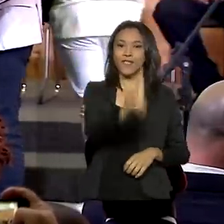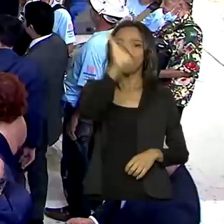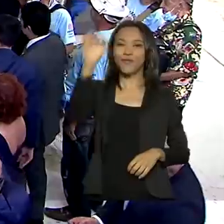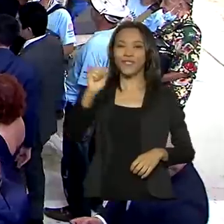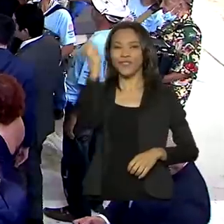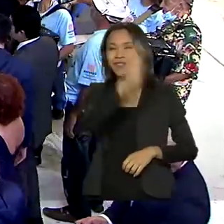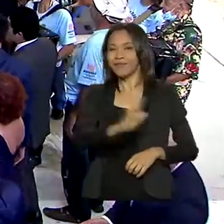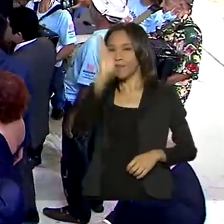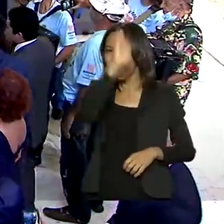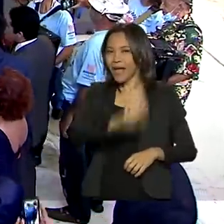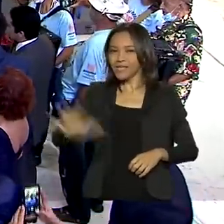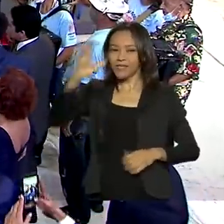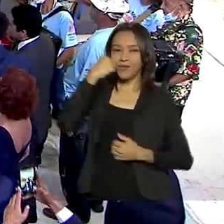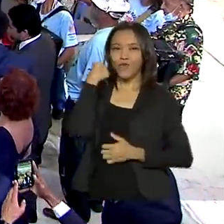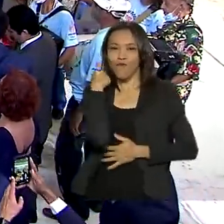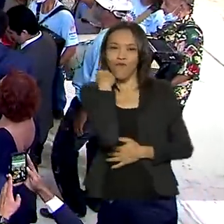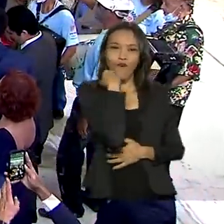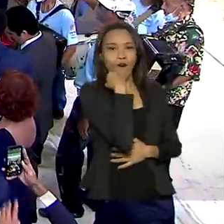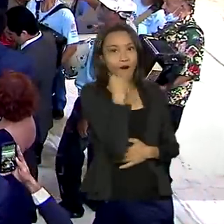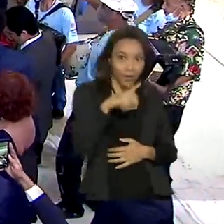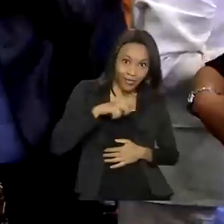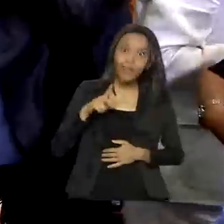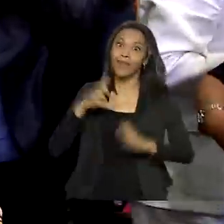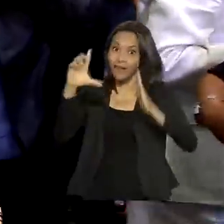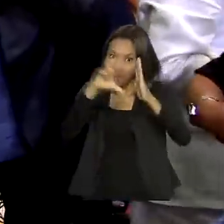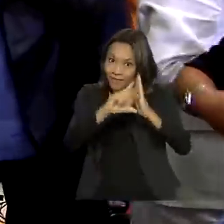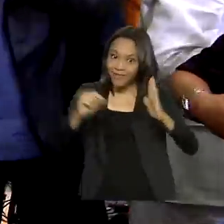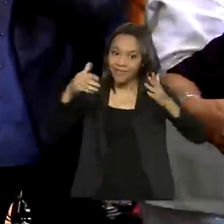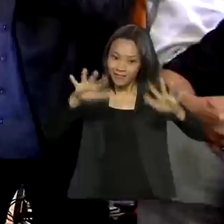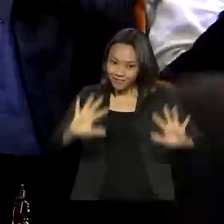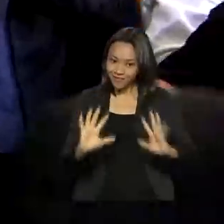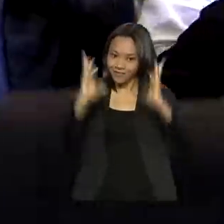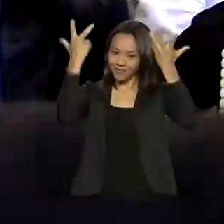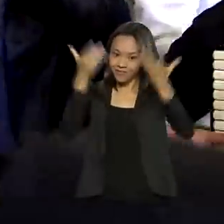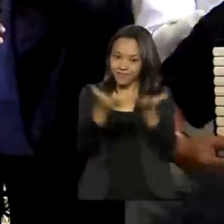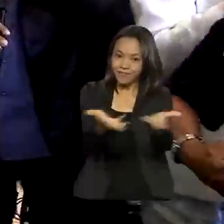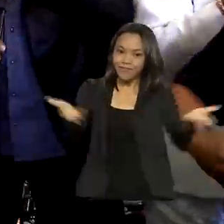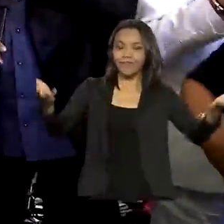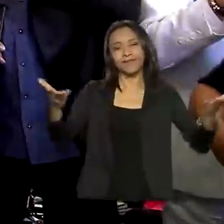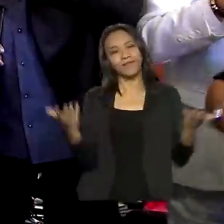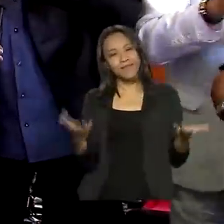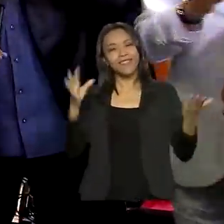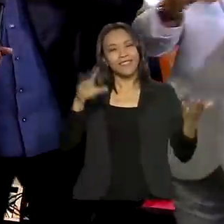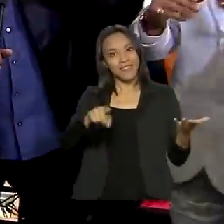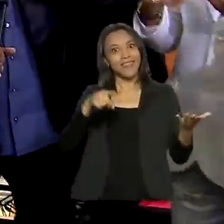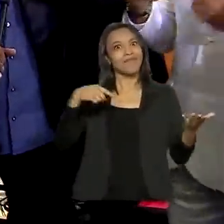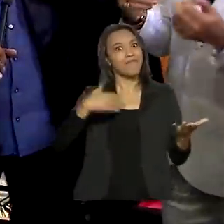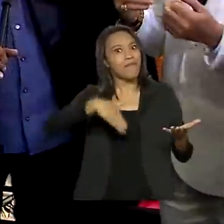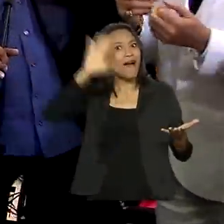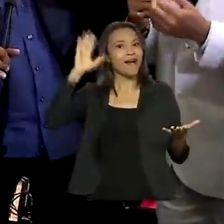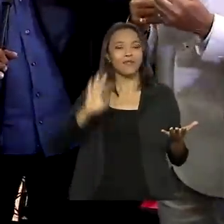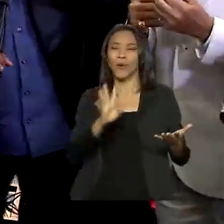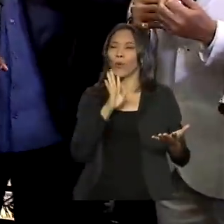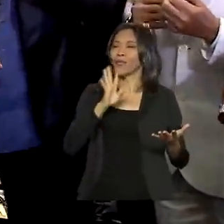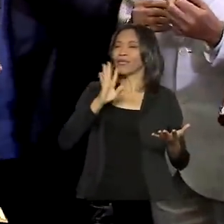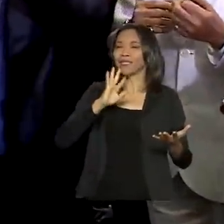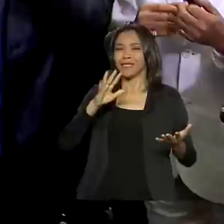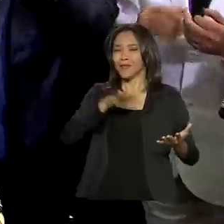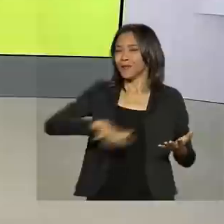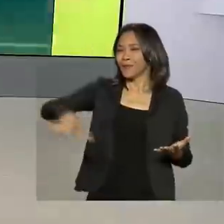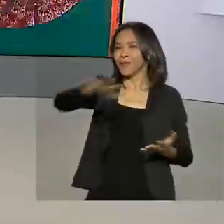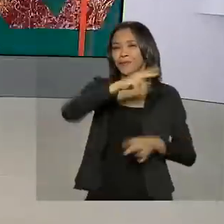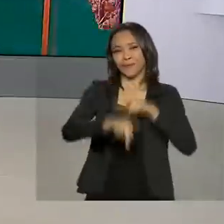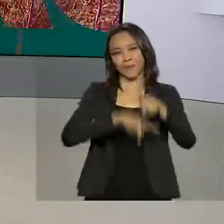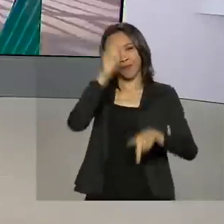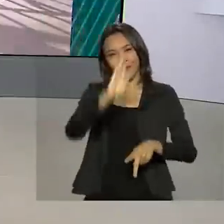forró, teve muita música no Palácio do Planalto para celebrar um dos ritmos musicais mais populares entre os brasileiros.